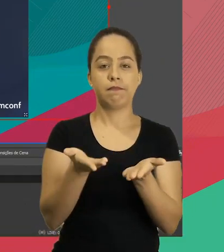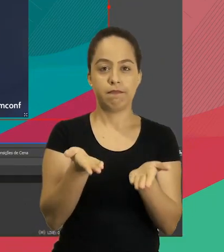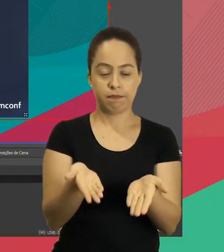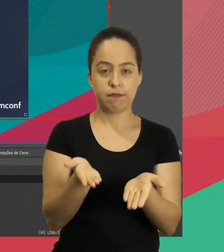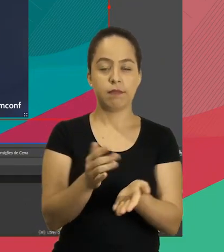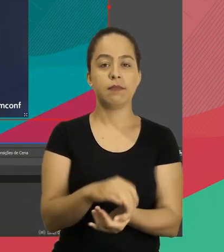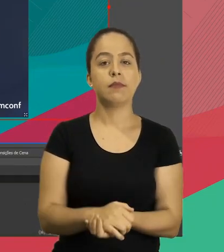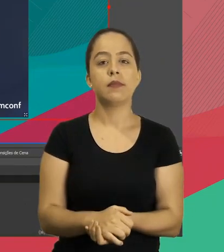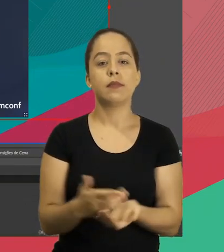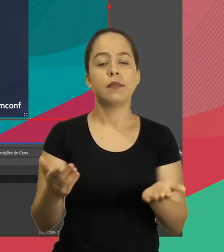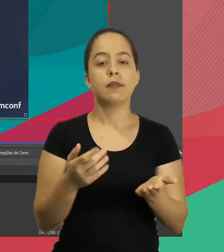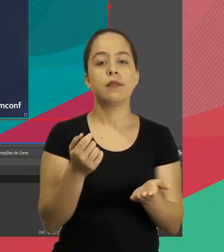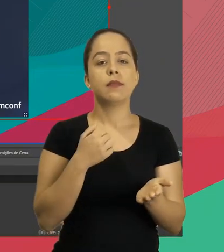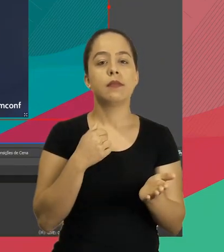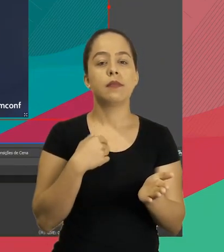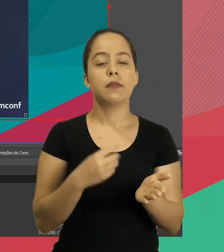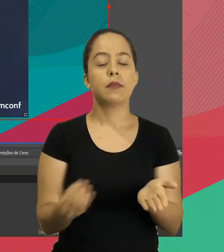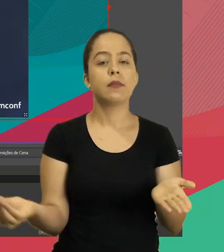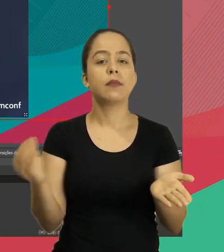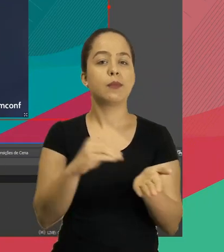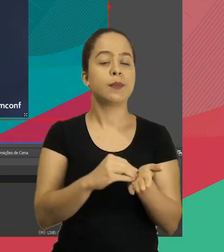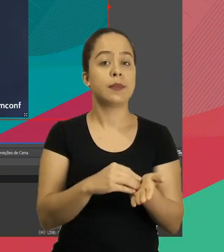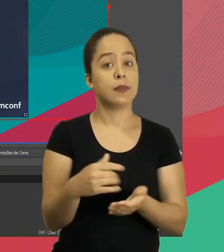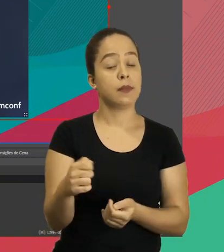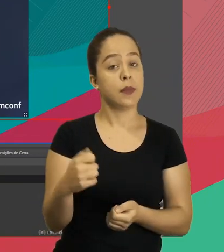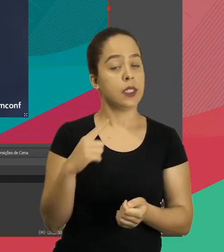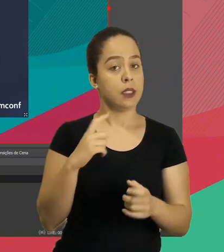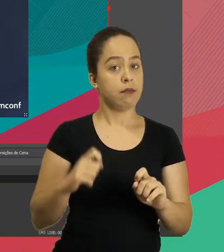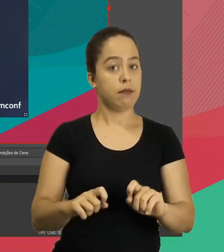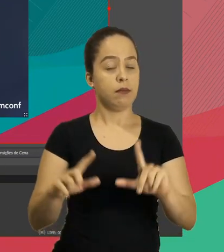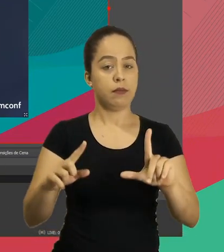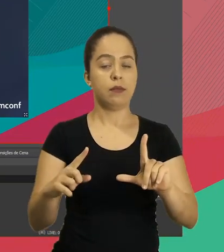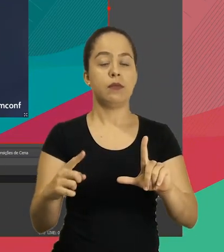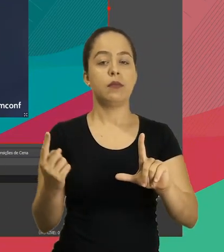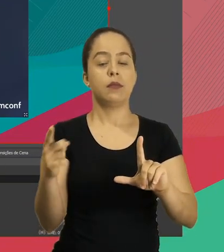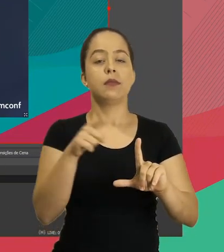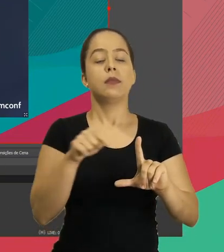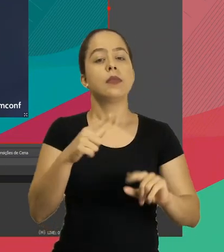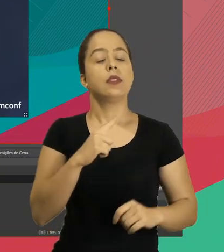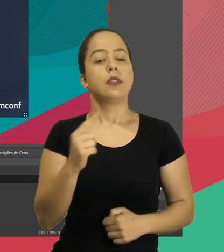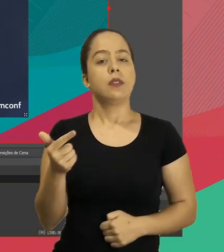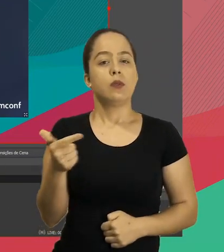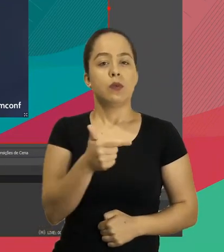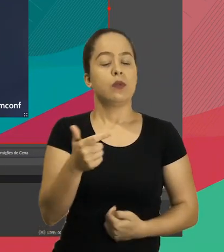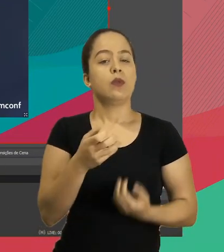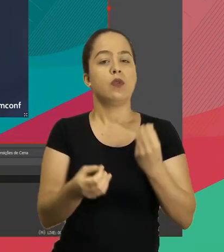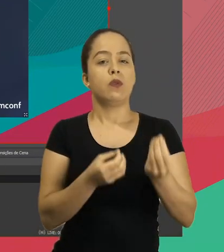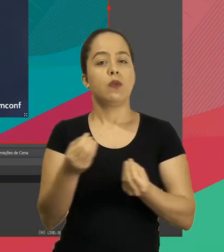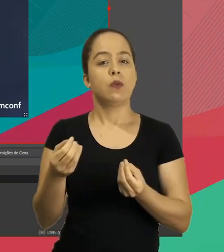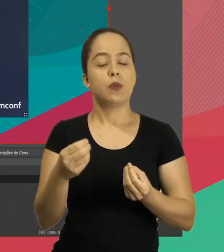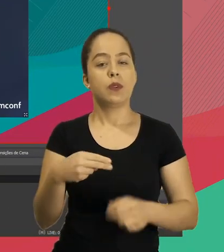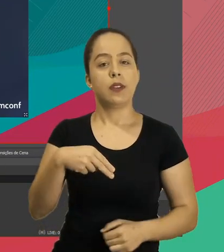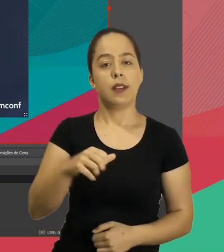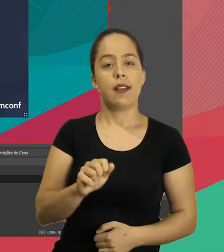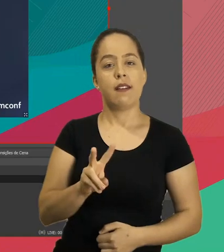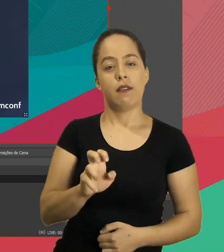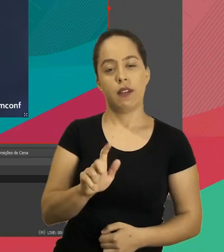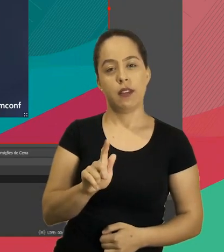Com a webcam ficou assim. Agora vou adicionar a segunda janela.